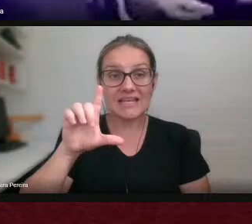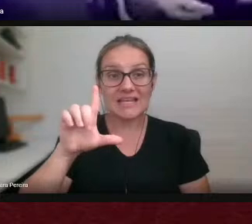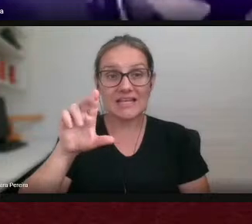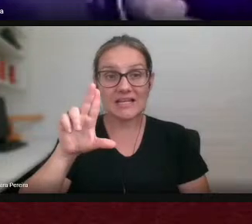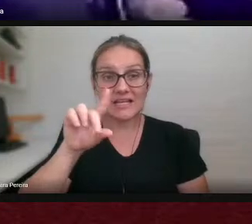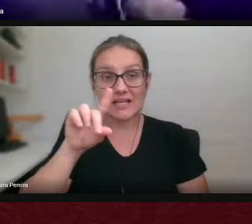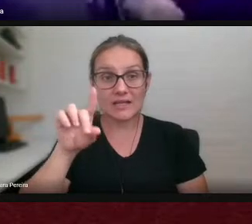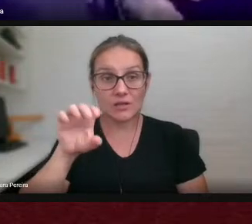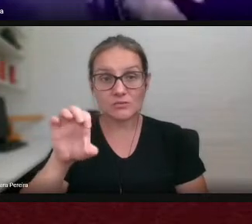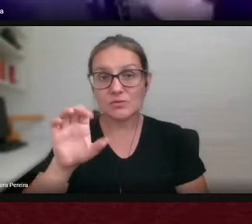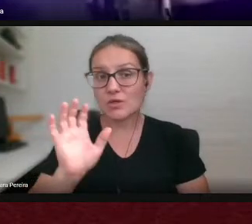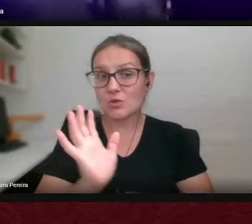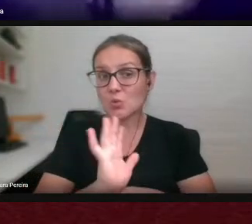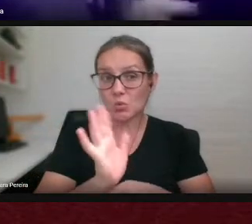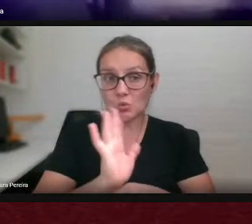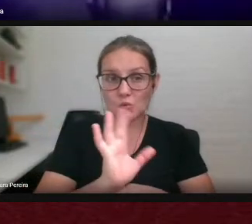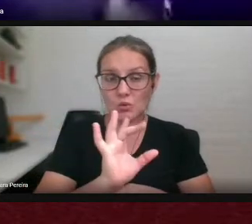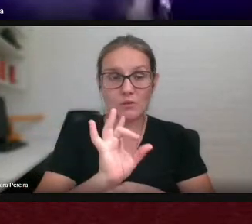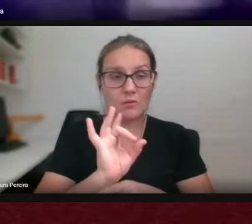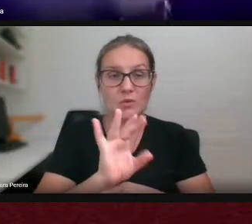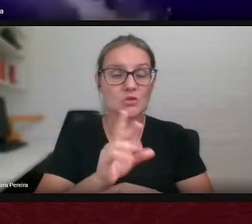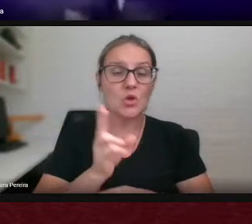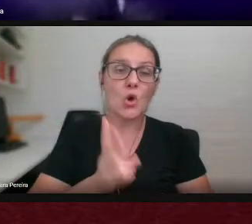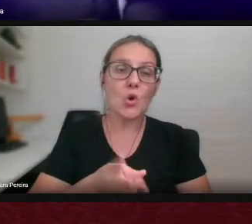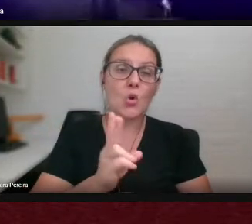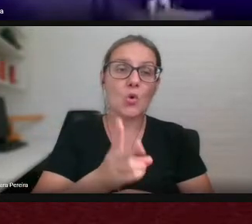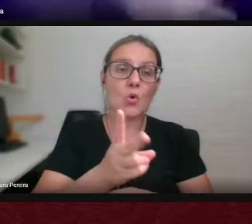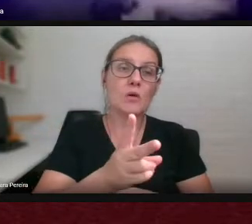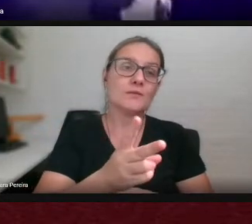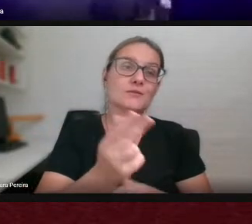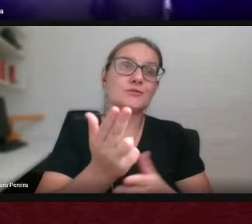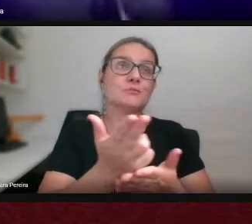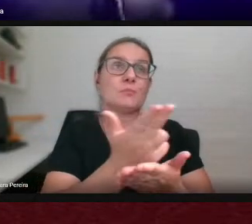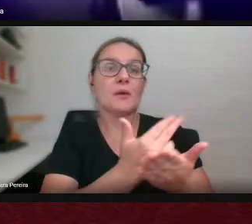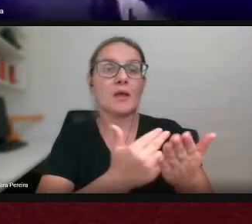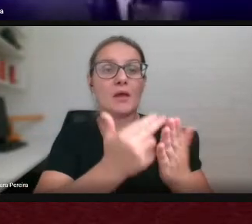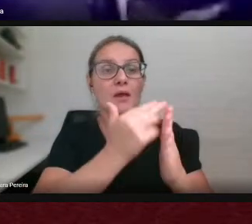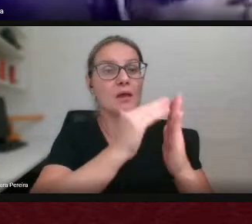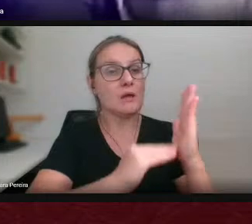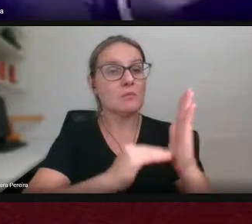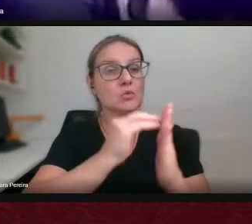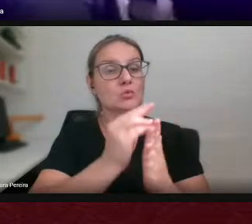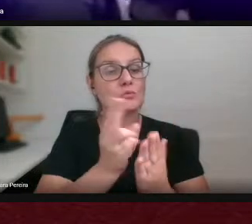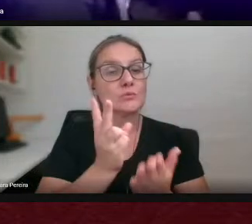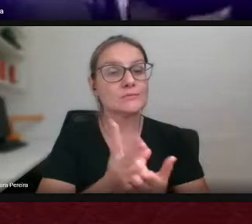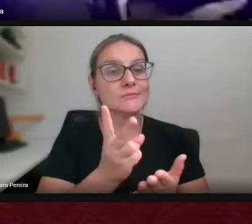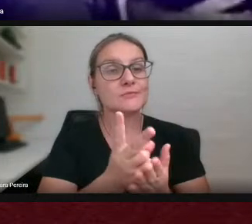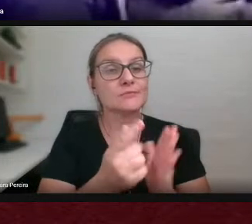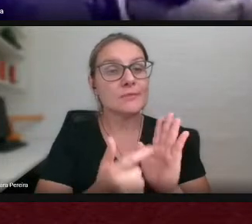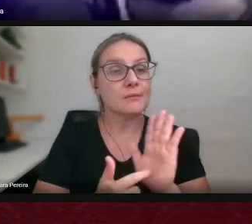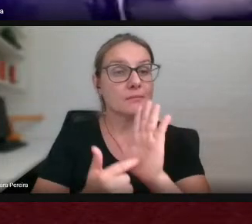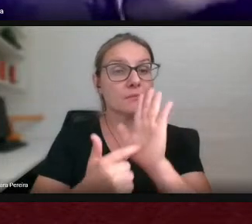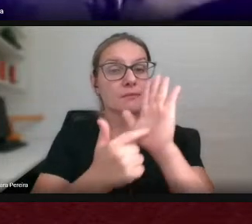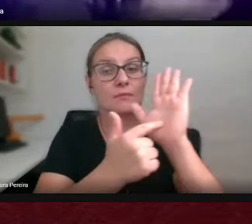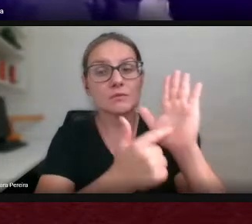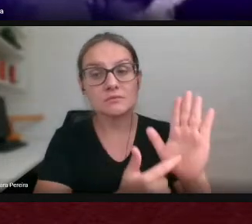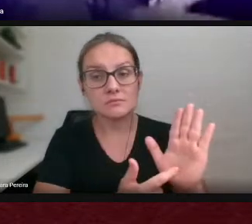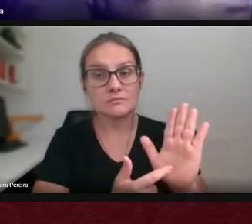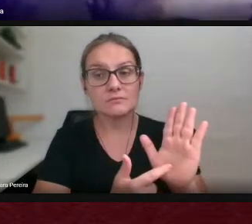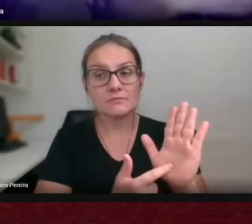cinema não é a continuidade de uma obra de arte que está procurando se expressar como